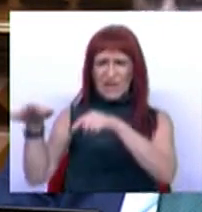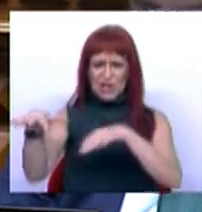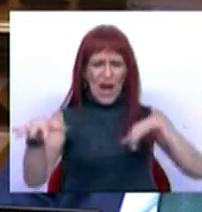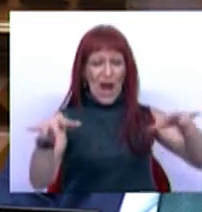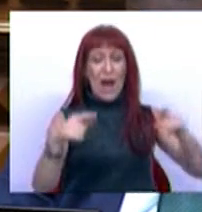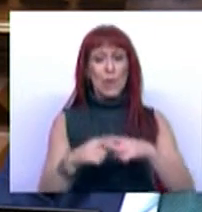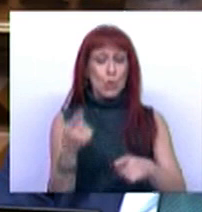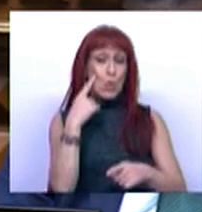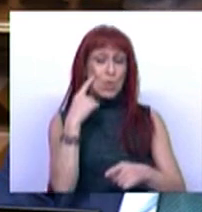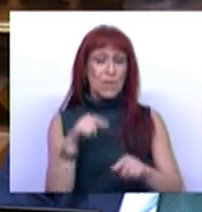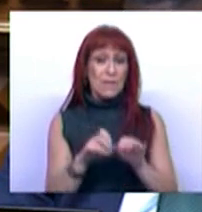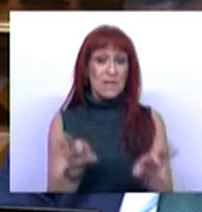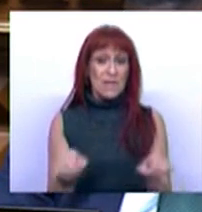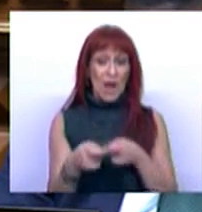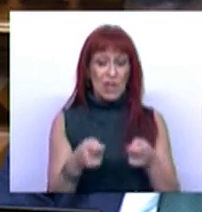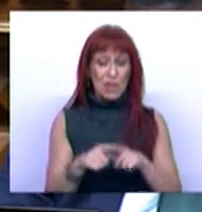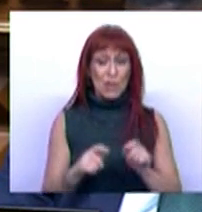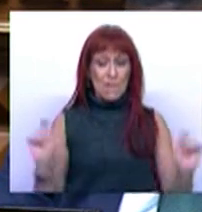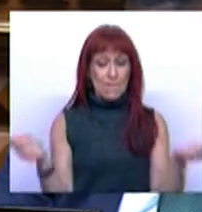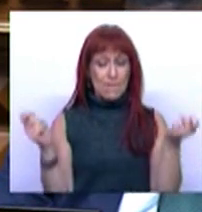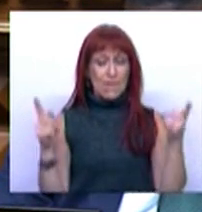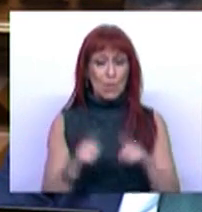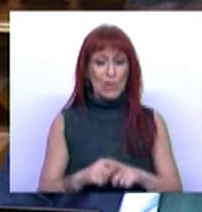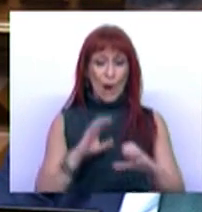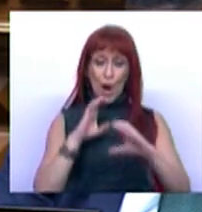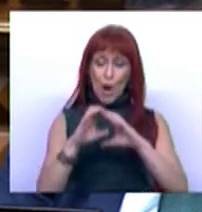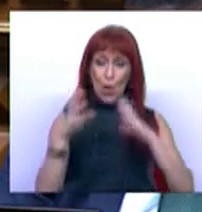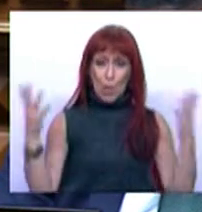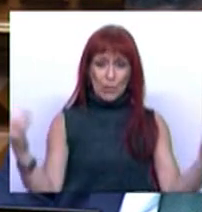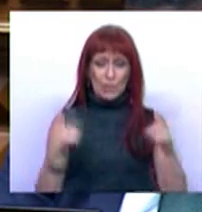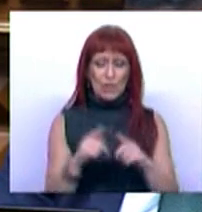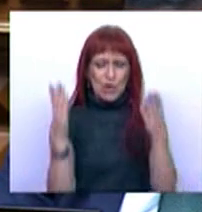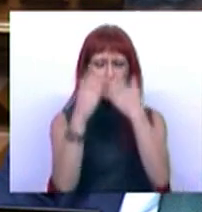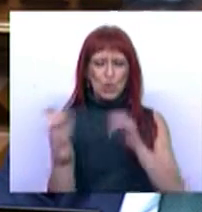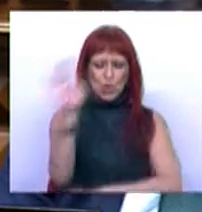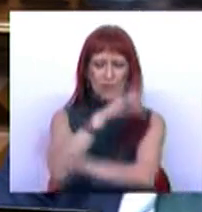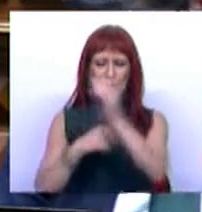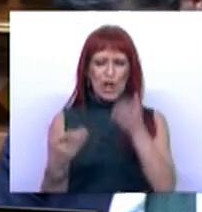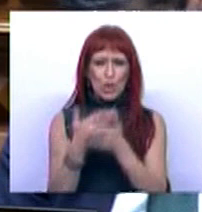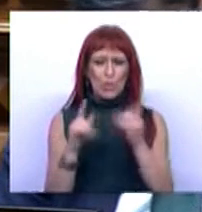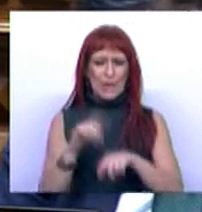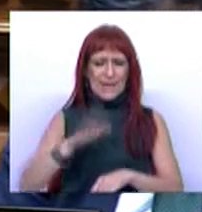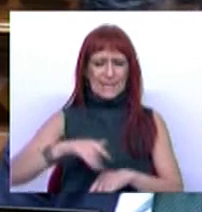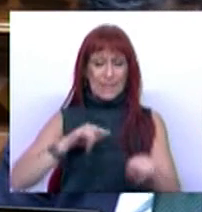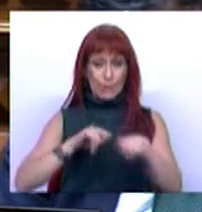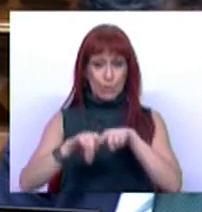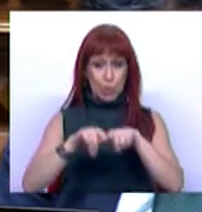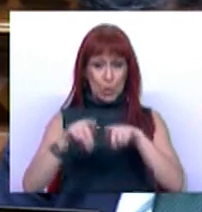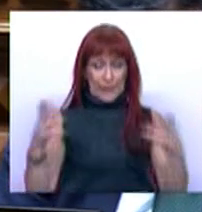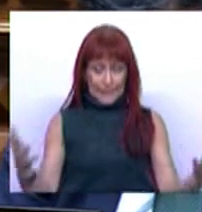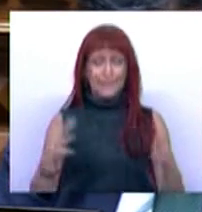do conhecimento como sejam a gestão, o marketing, a comunicação, os estudos europeus, a economia e a ciência política.